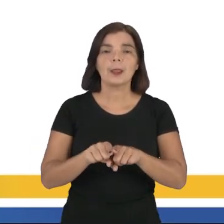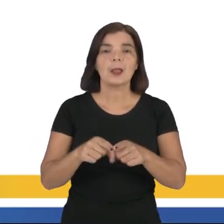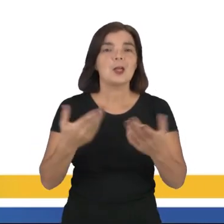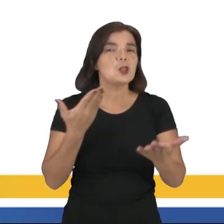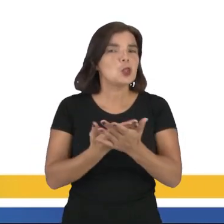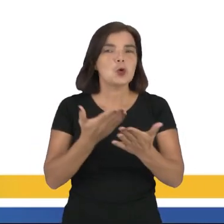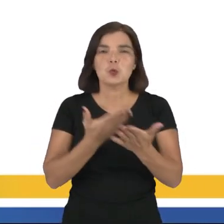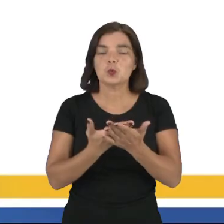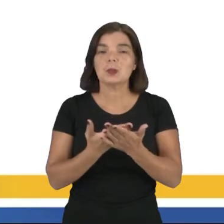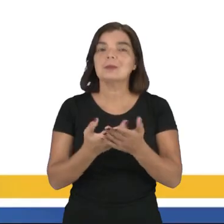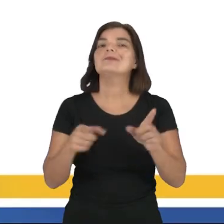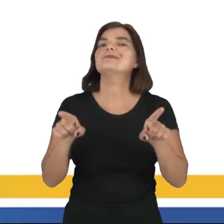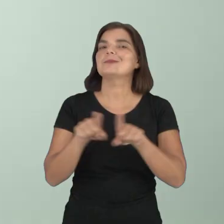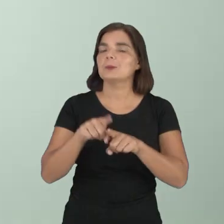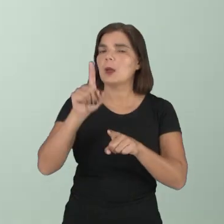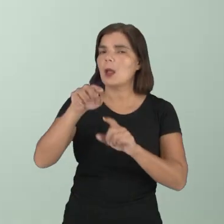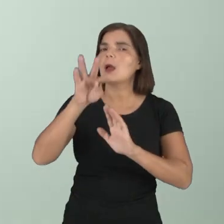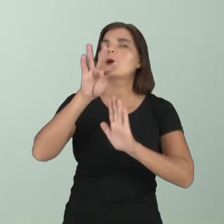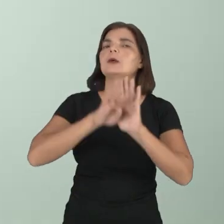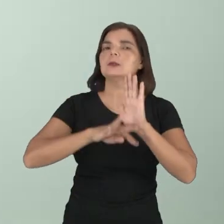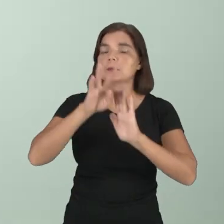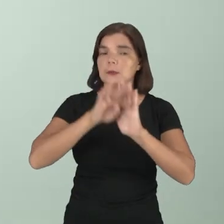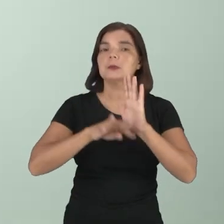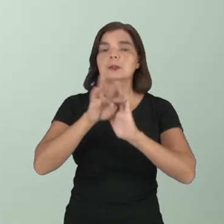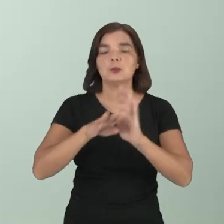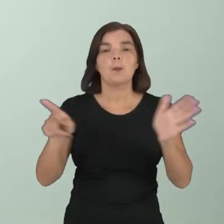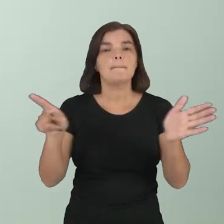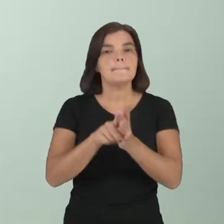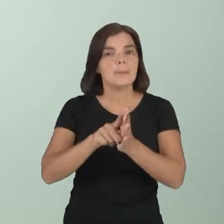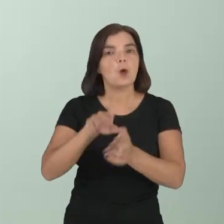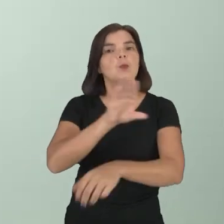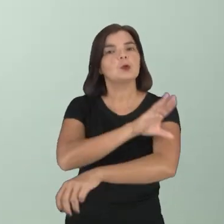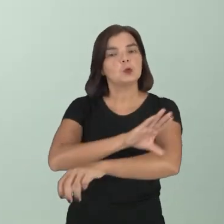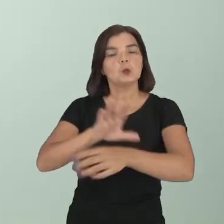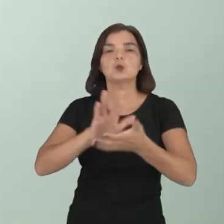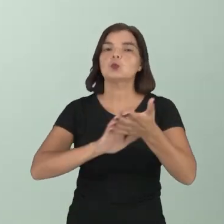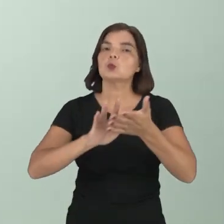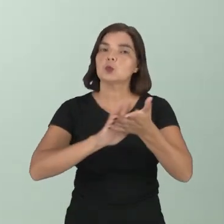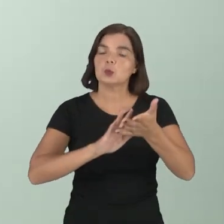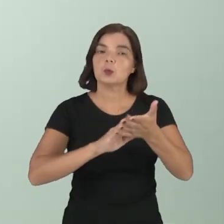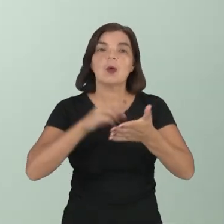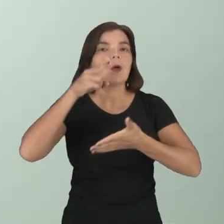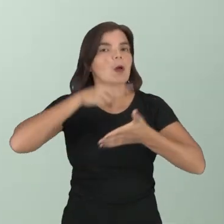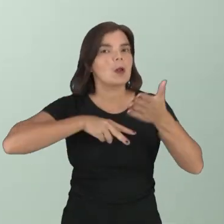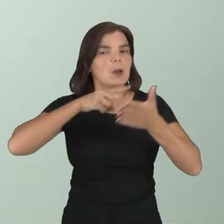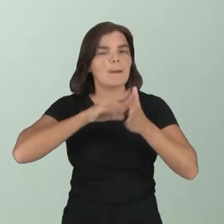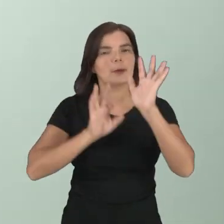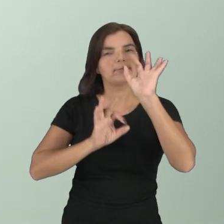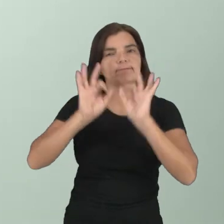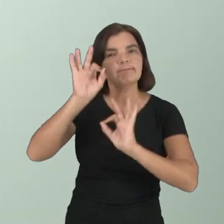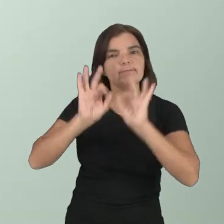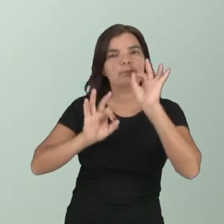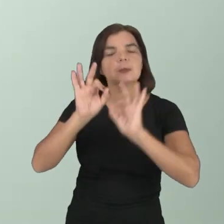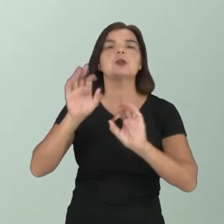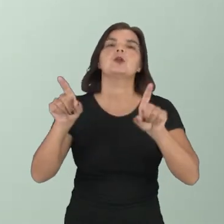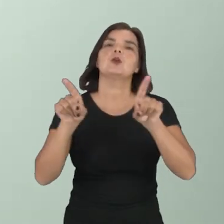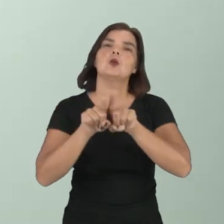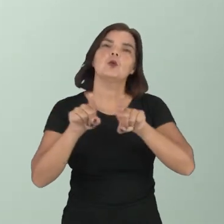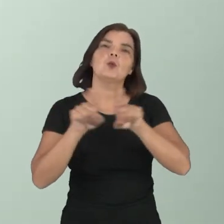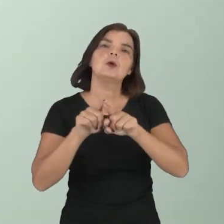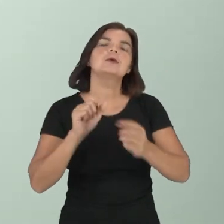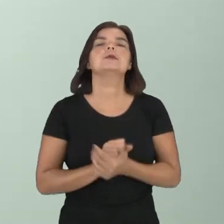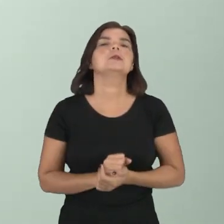estudamos hoje, porém, também são textos da cultura digital. O texto que você leu, pelo formato dele,